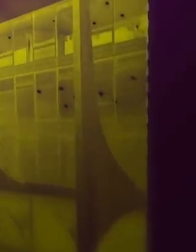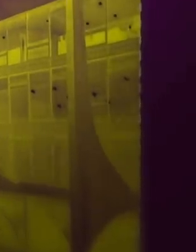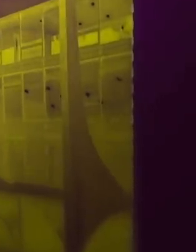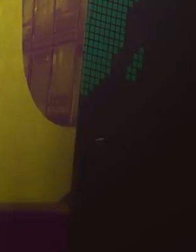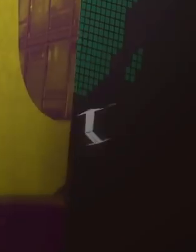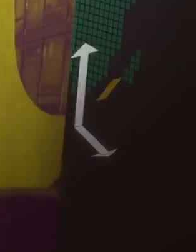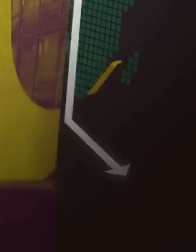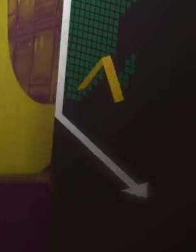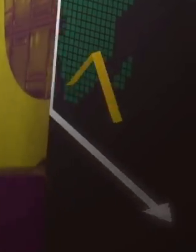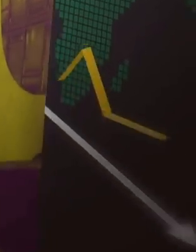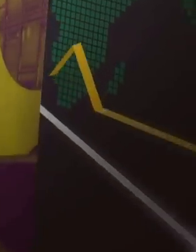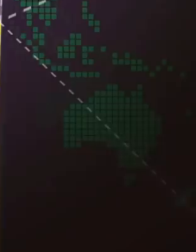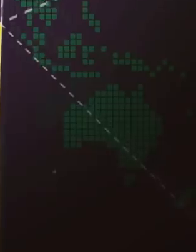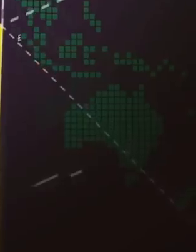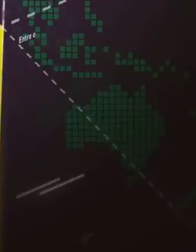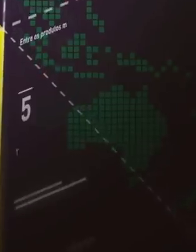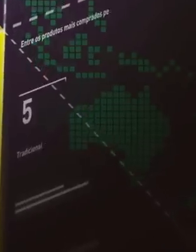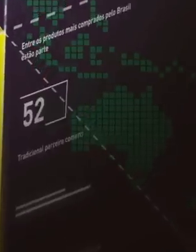A TV do Governo Federal A TV